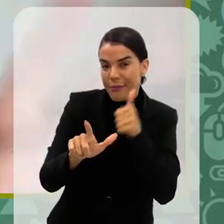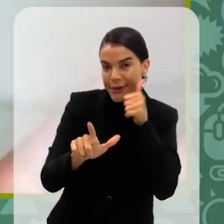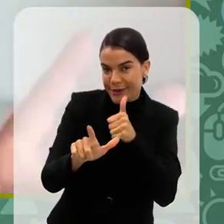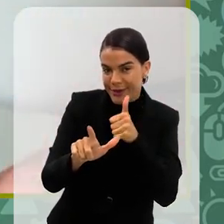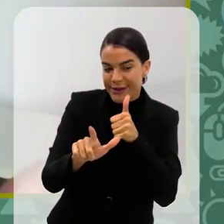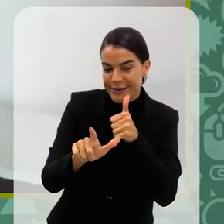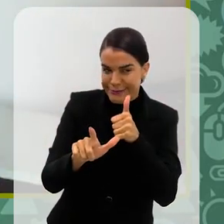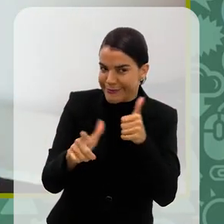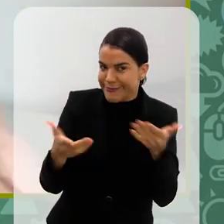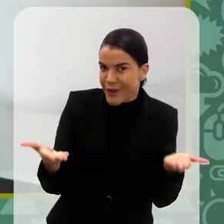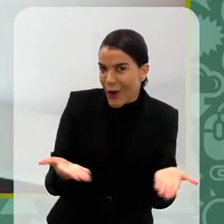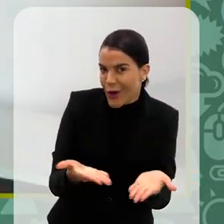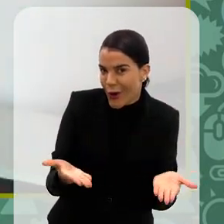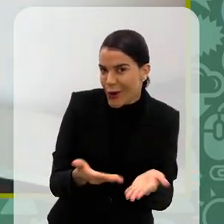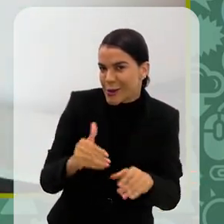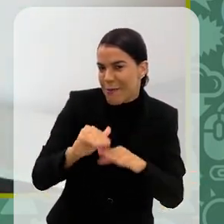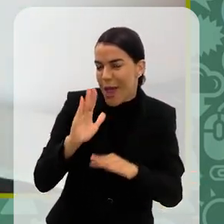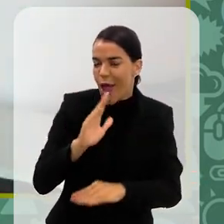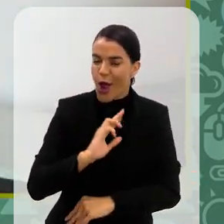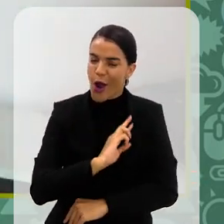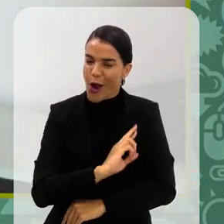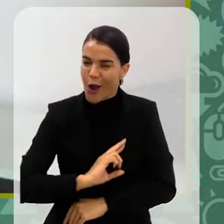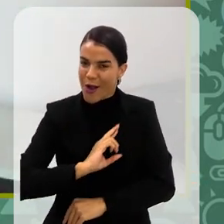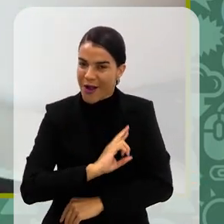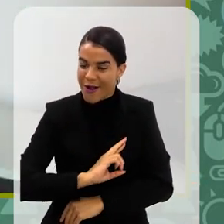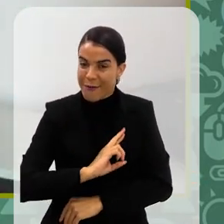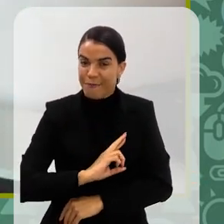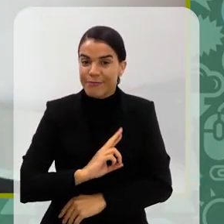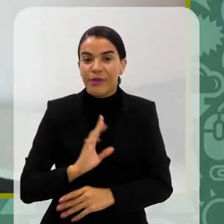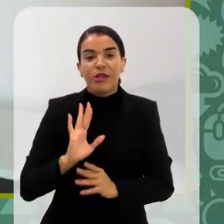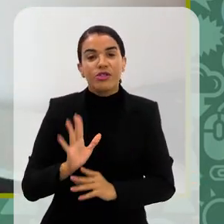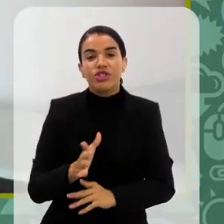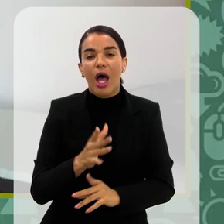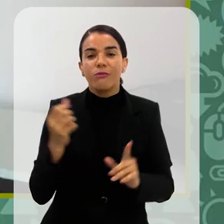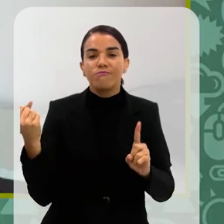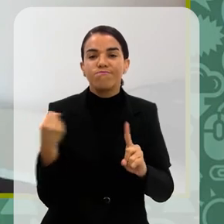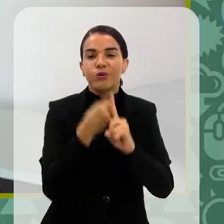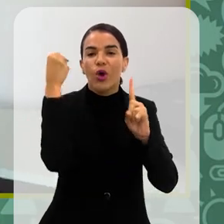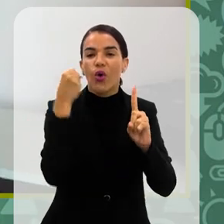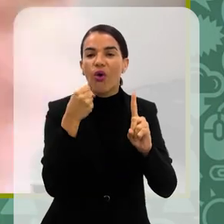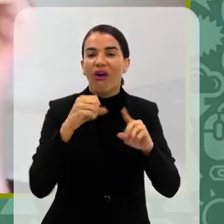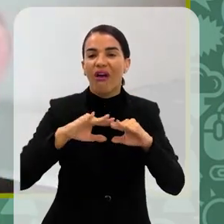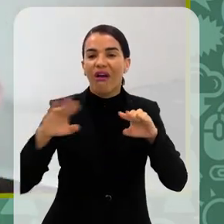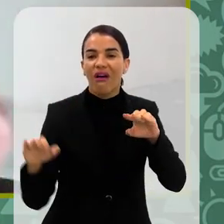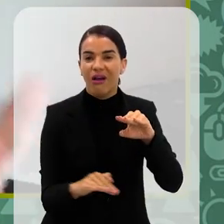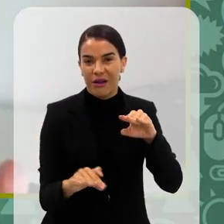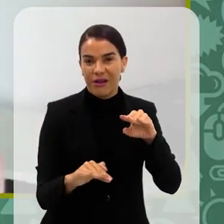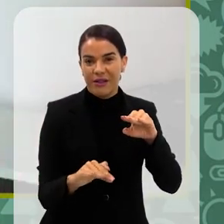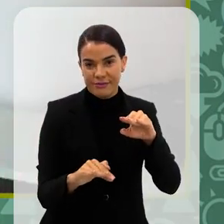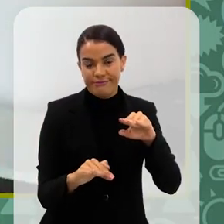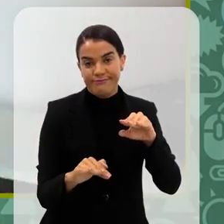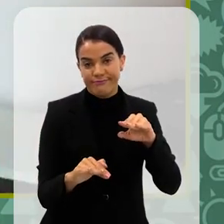feminina, que seria o que eu escrevo hoje, que é mais romance e tal, já é visto como uma literatura inferior, sabe?